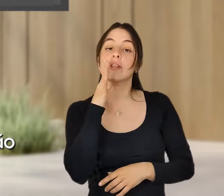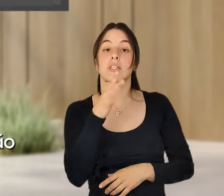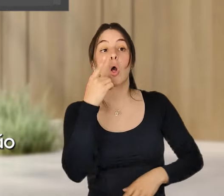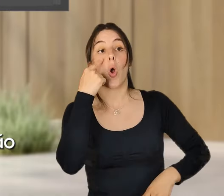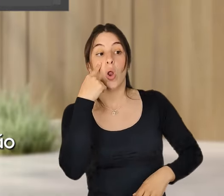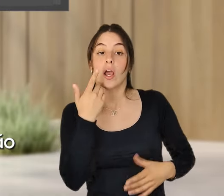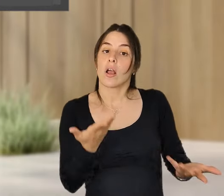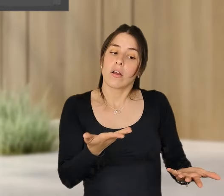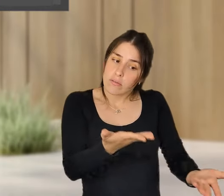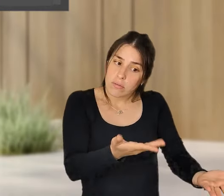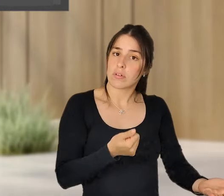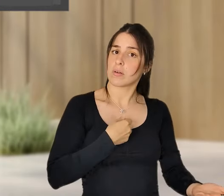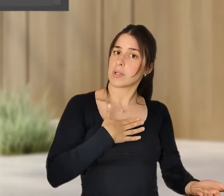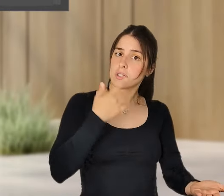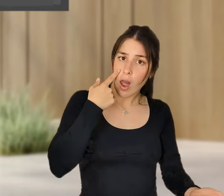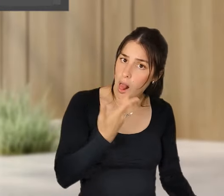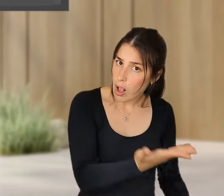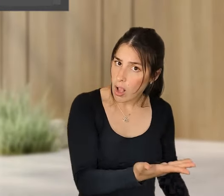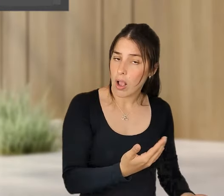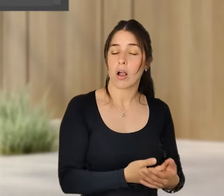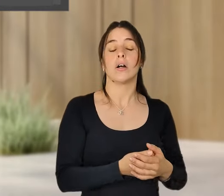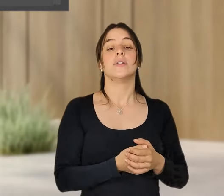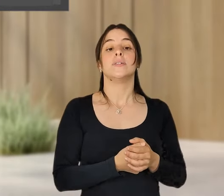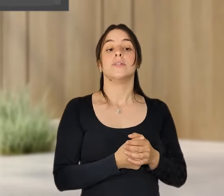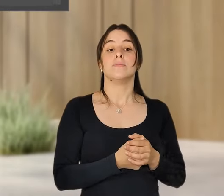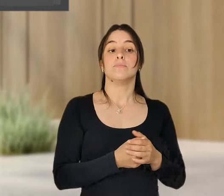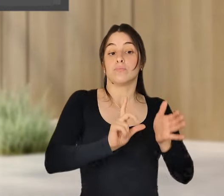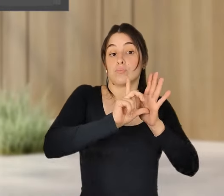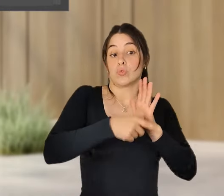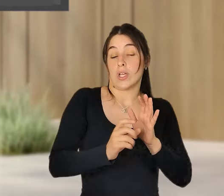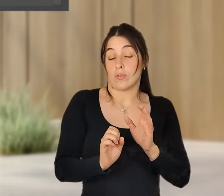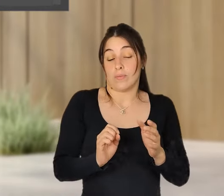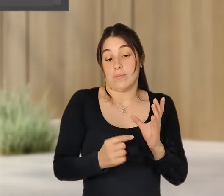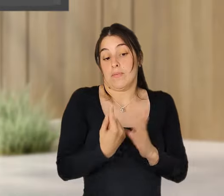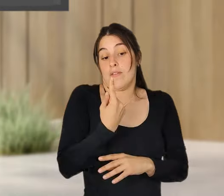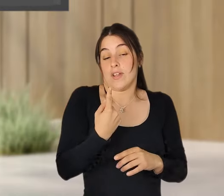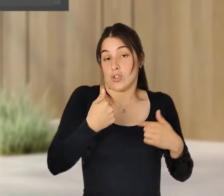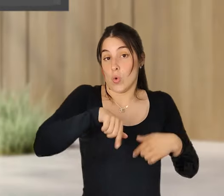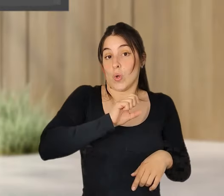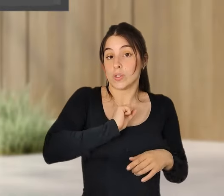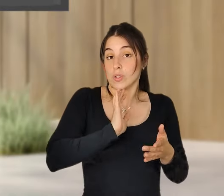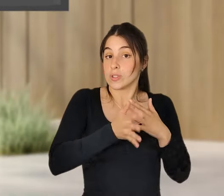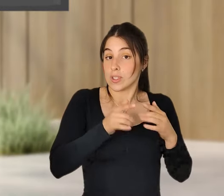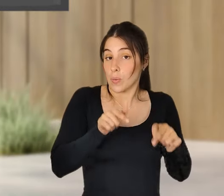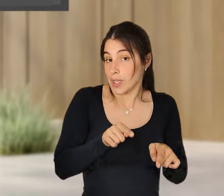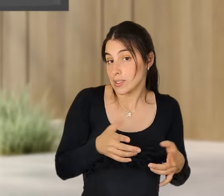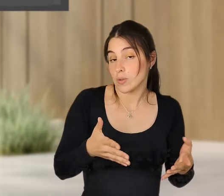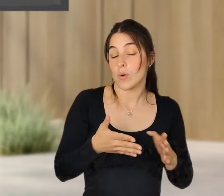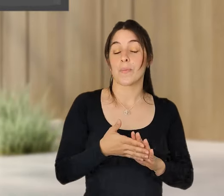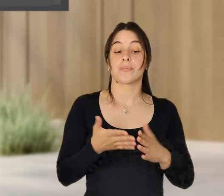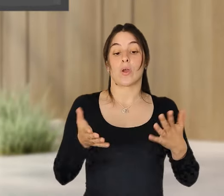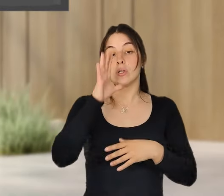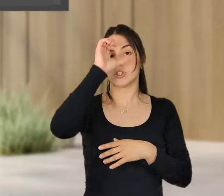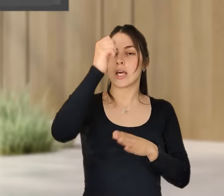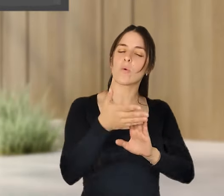experimentação, foi o que fez com este projeto piloto e tentar um pouco, antes de legislar,